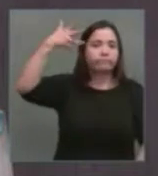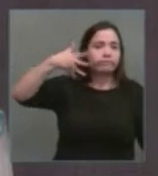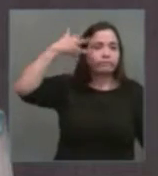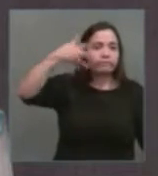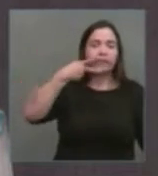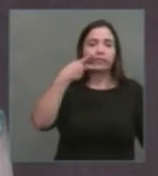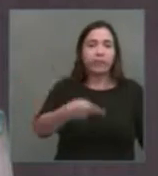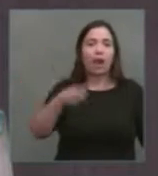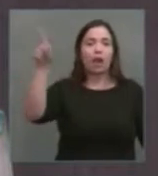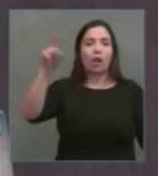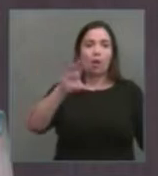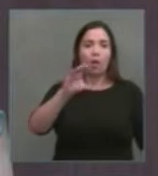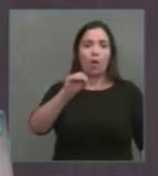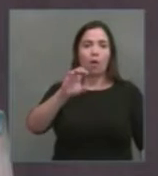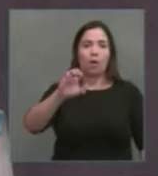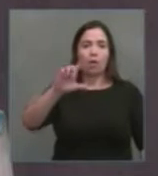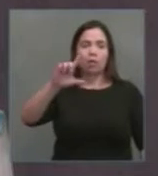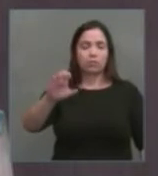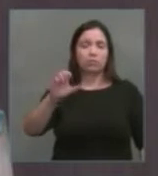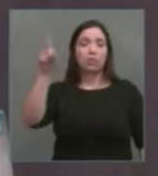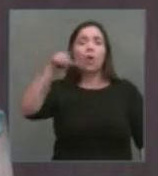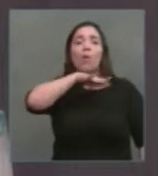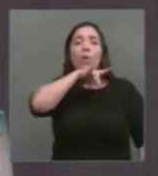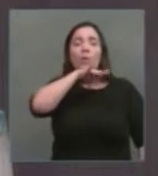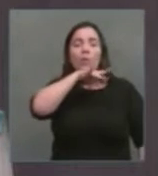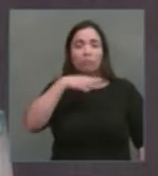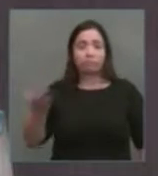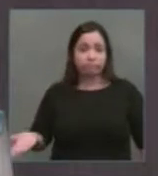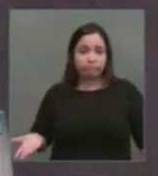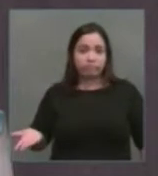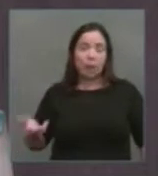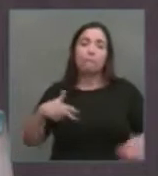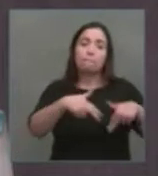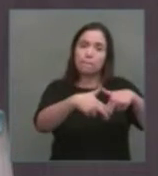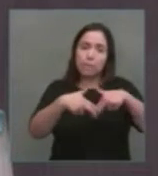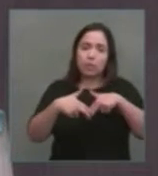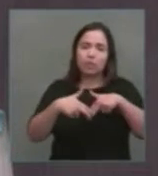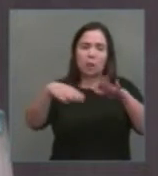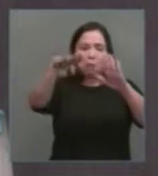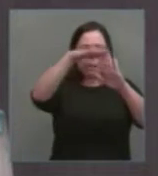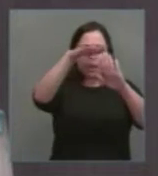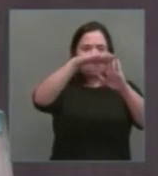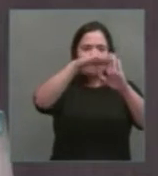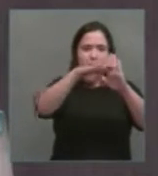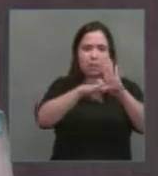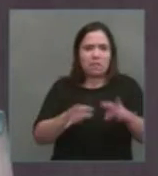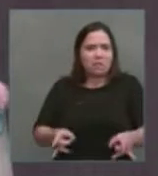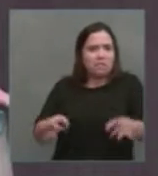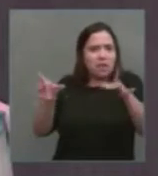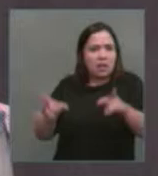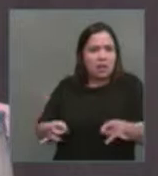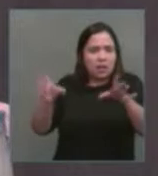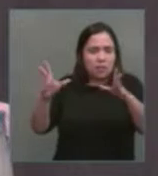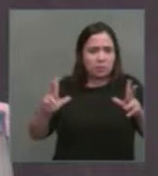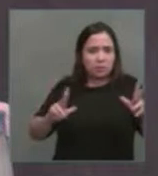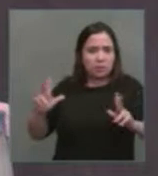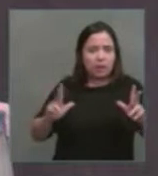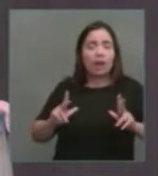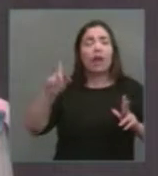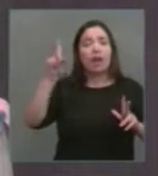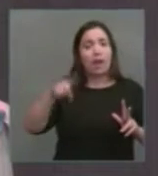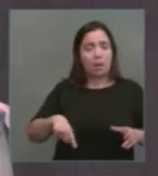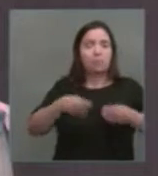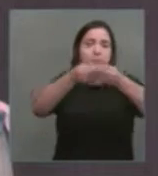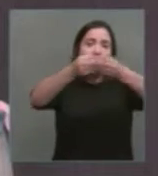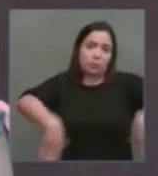de energia elétrica. Portanto, esse pacote de privatizações, eu repito, é contra o Brasil. É a serviço